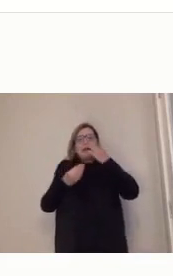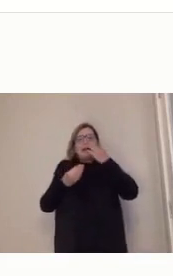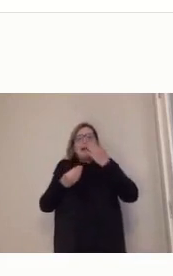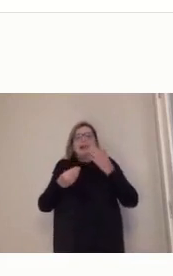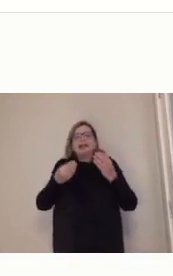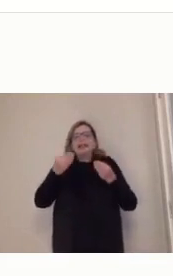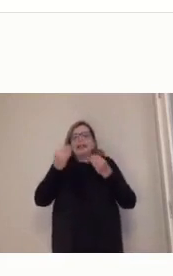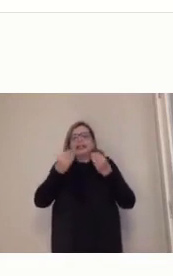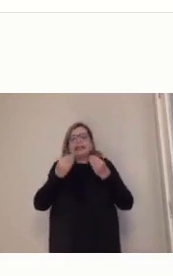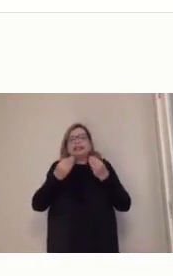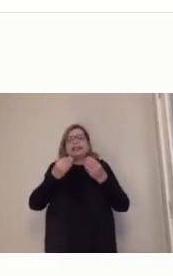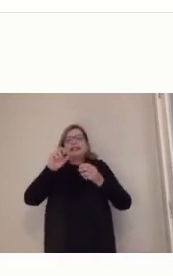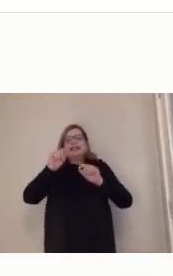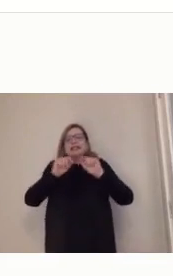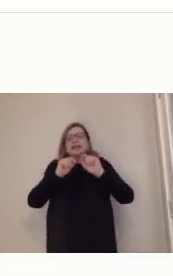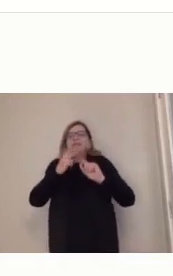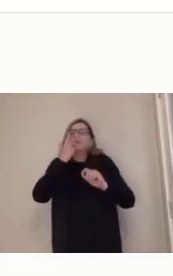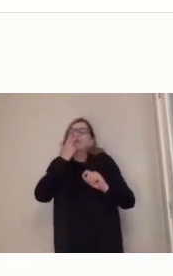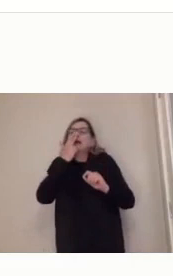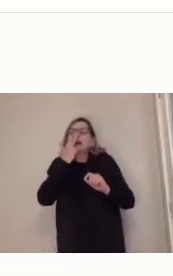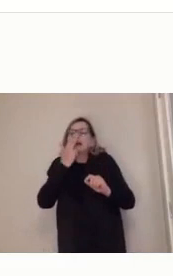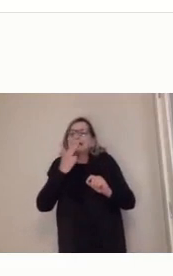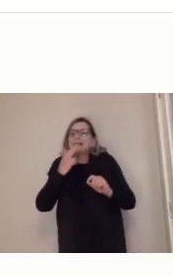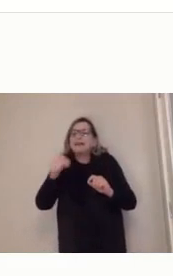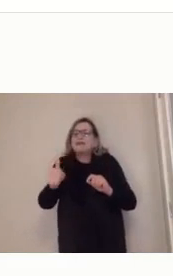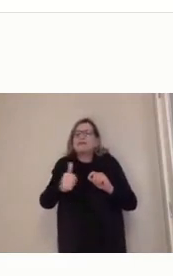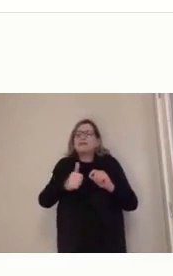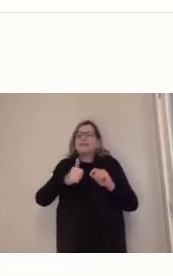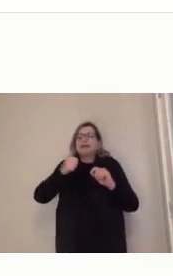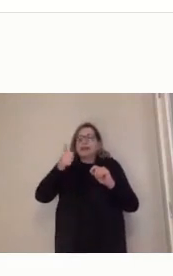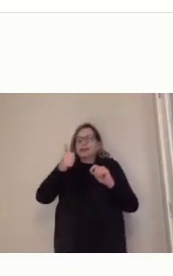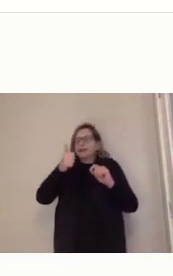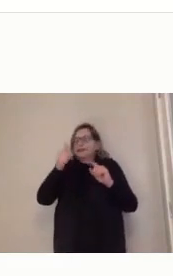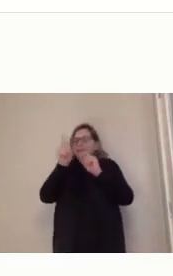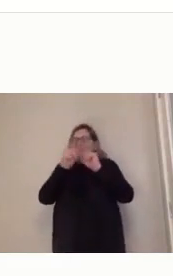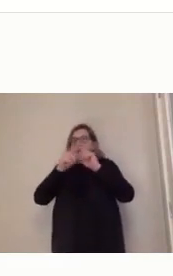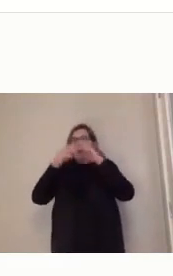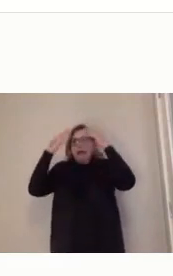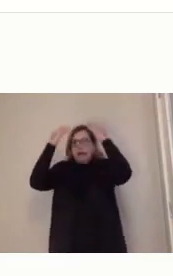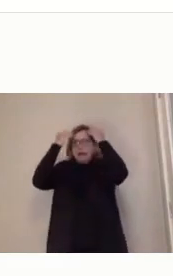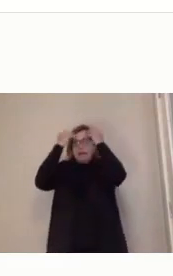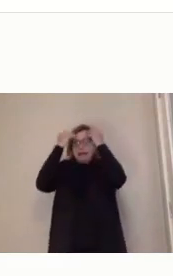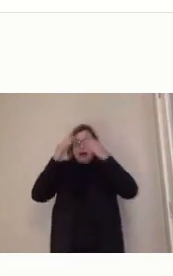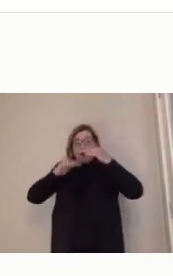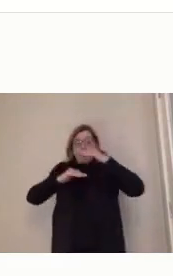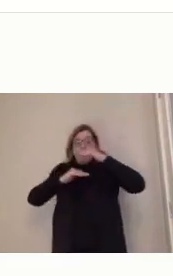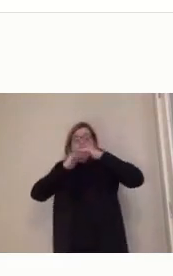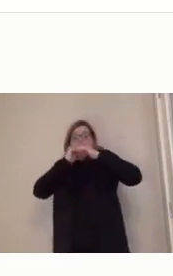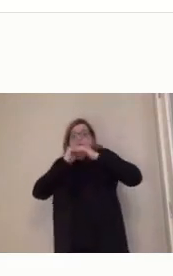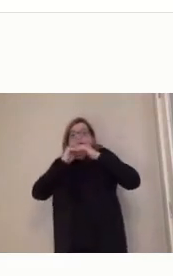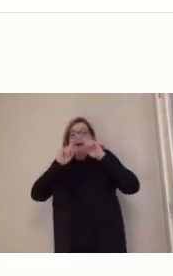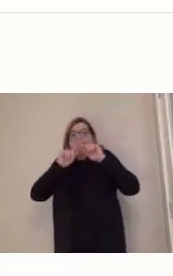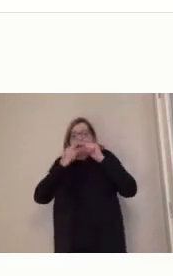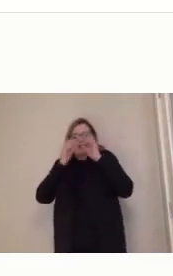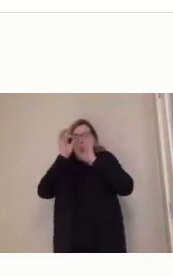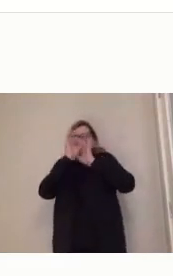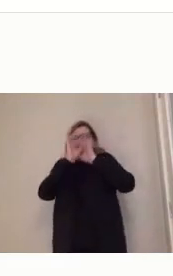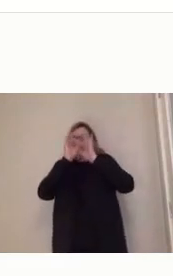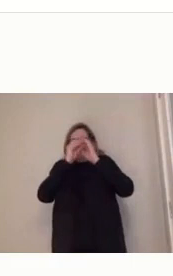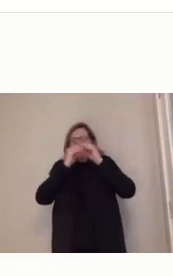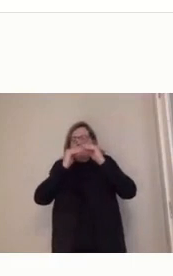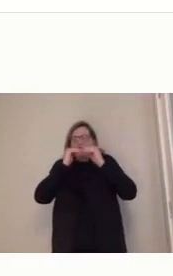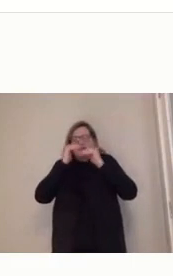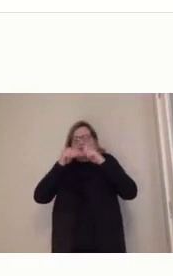não uma cabeça cheia, mas uma cabeça bem formada, tá? E que não adianta uma série de